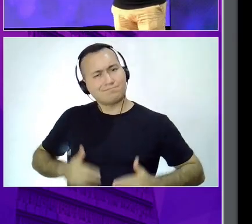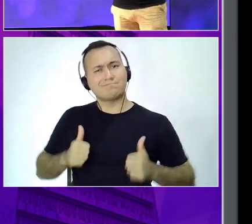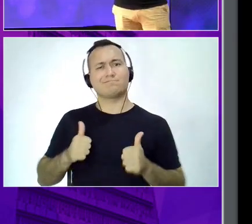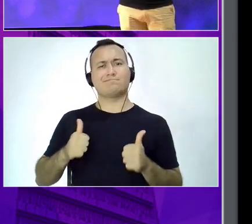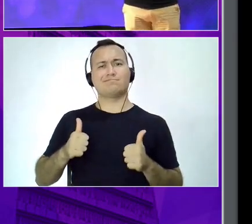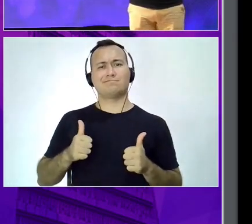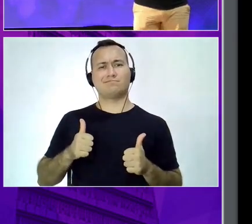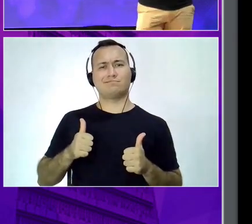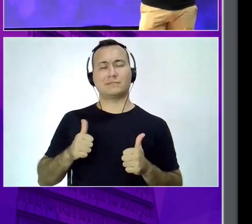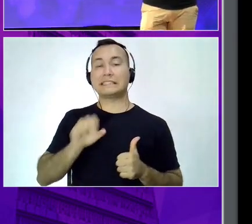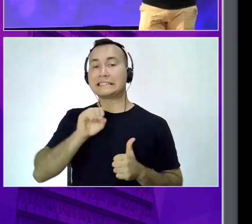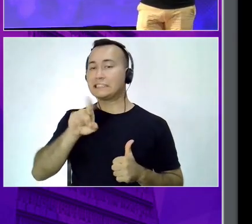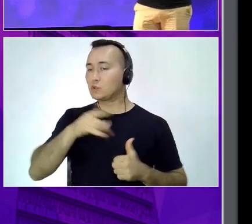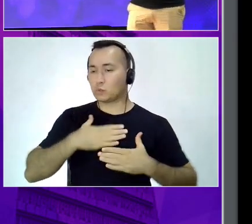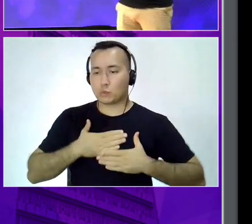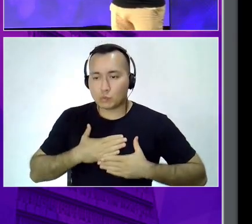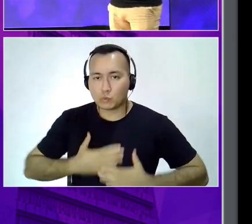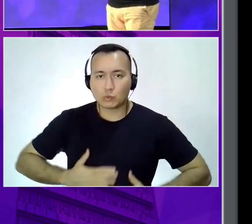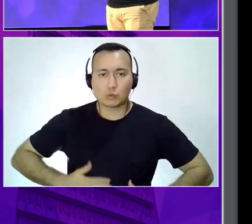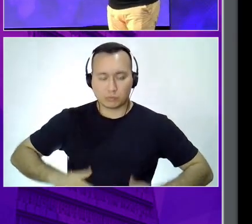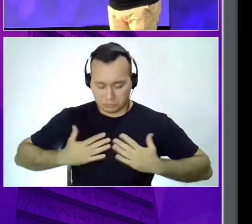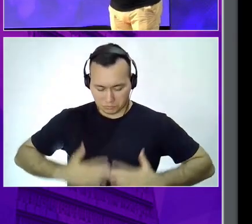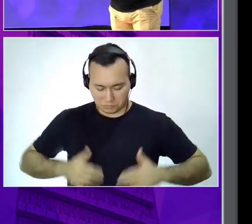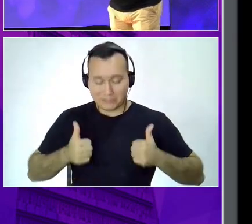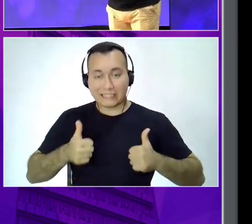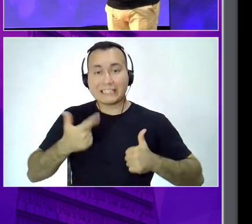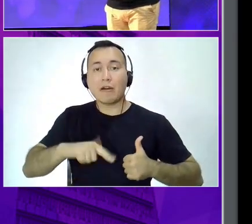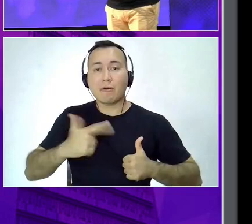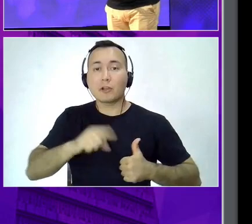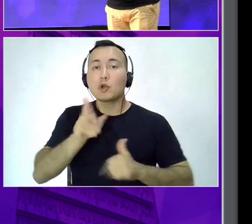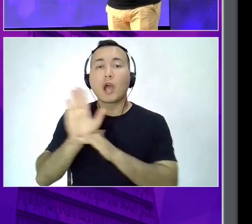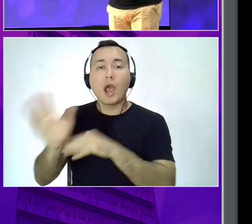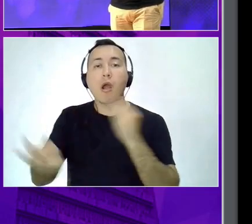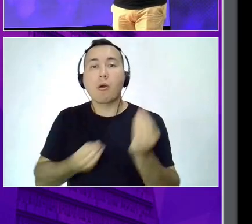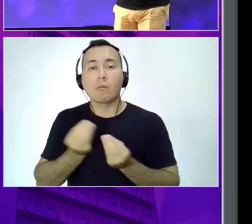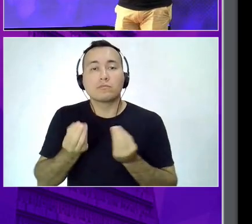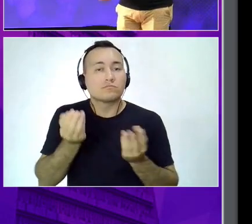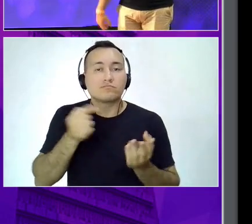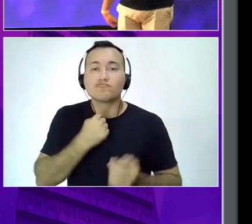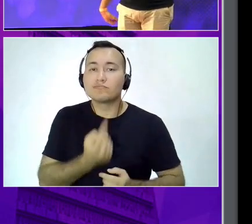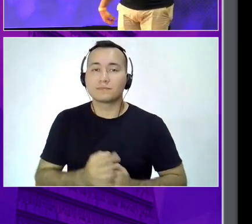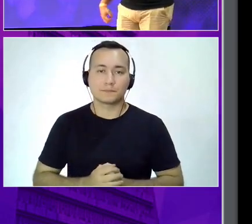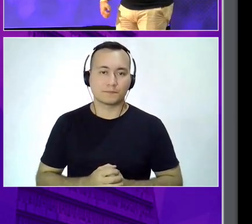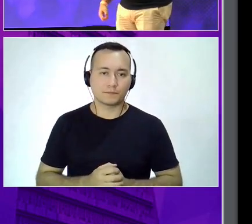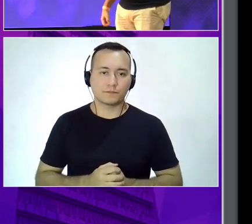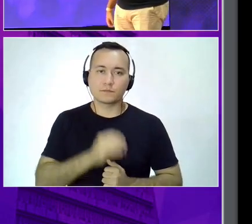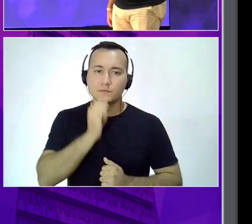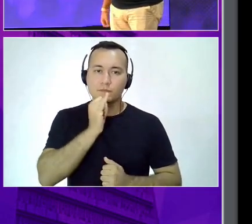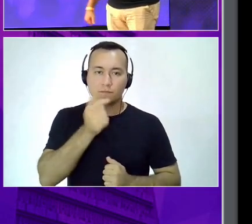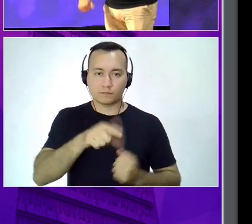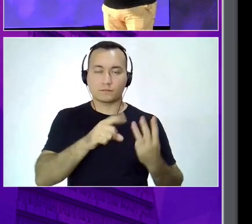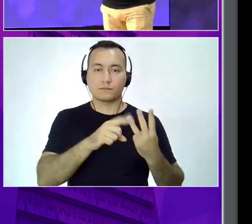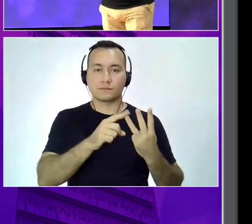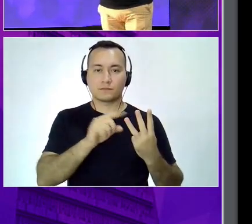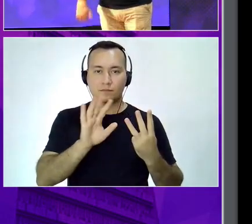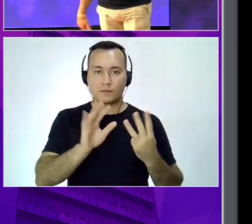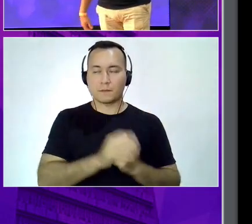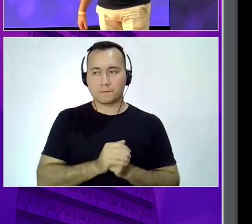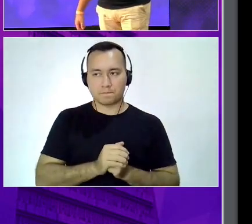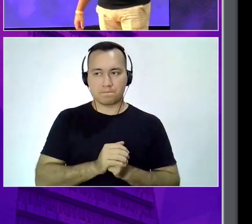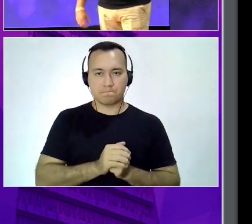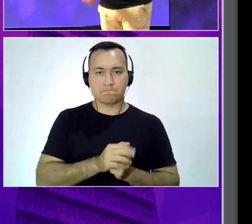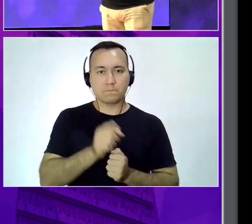fazer na segunda prioridade, mas, mas, mas, mas, mas, cara, aquela pessoa é um filho da mãe, vai me usar,